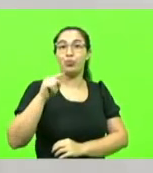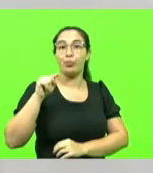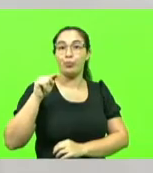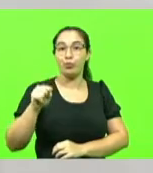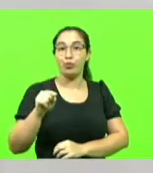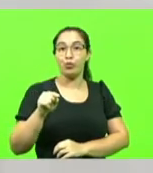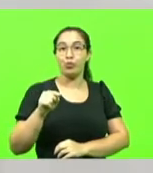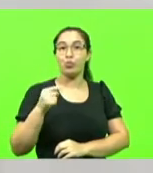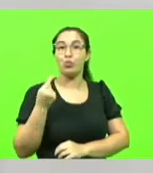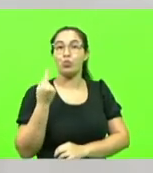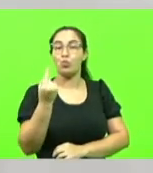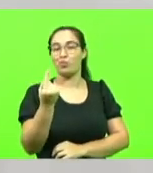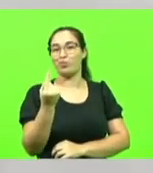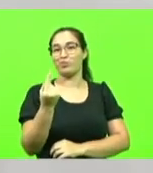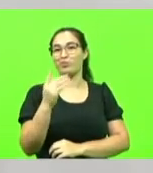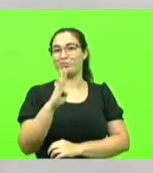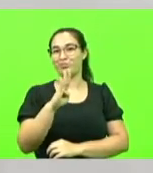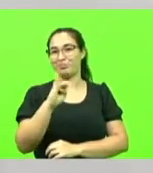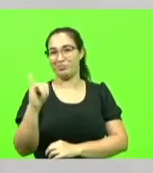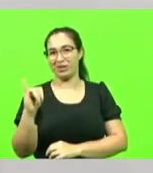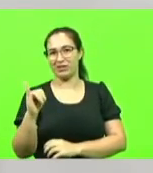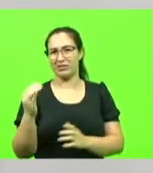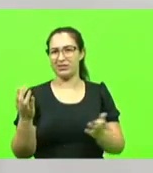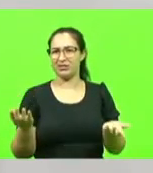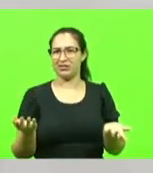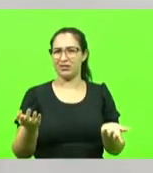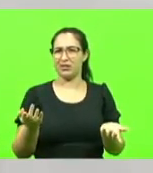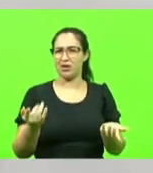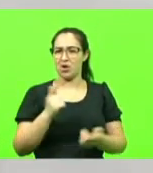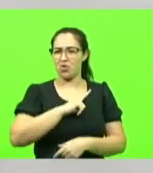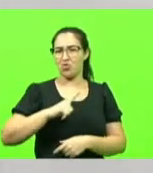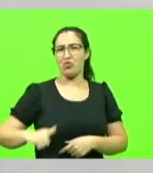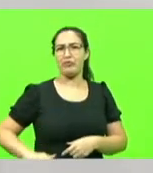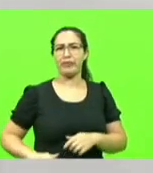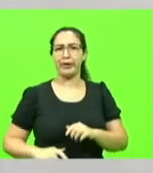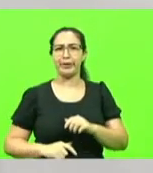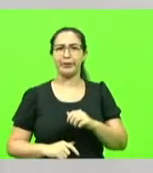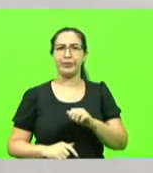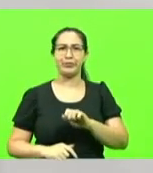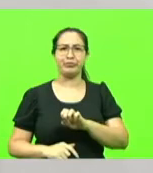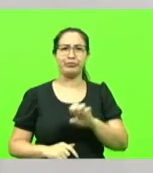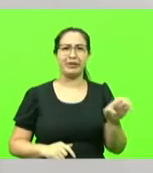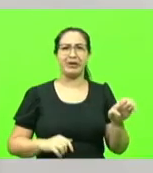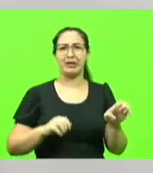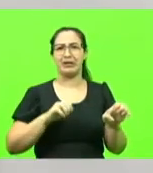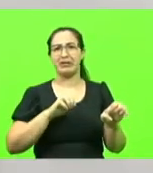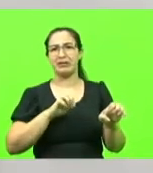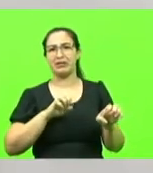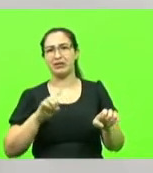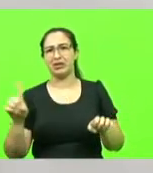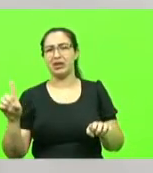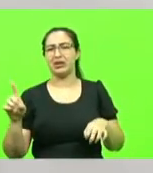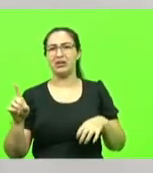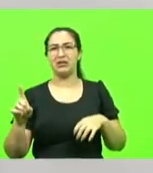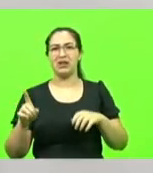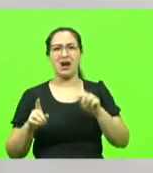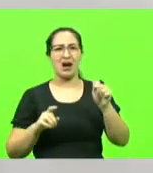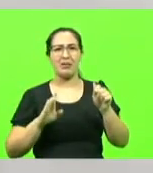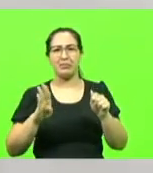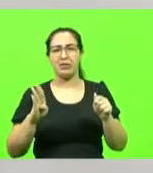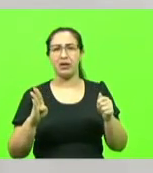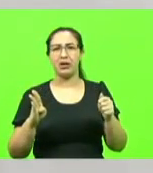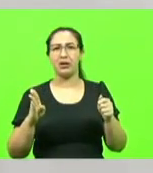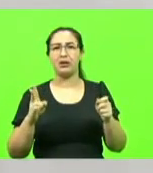reais. Então, não é uma questão de governo A ou governo B. Nós somos historicamente